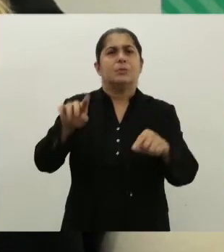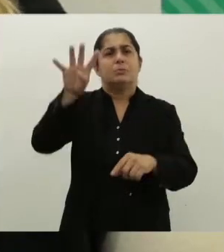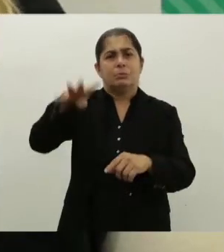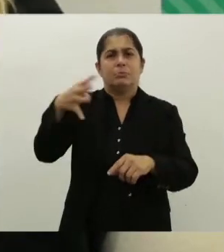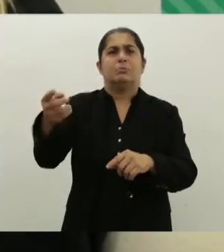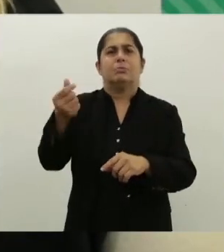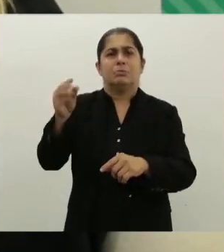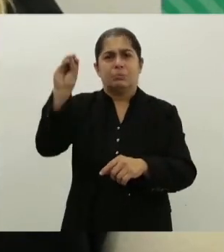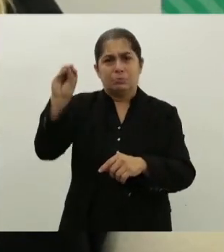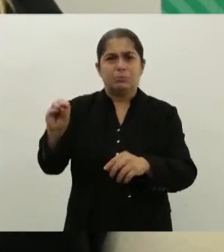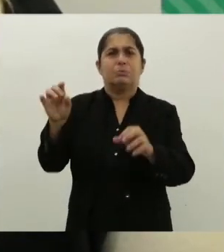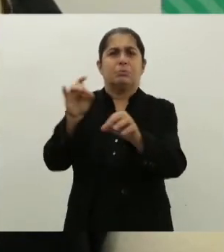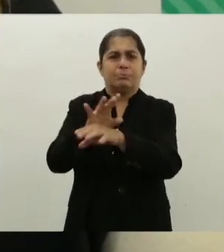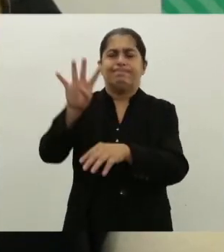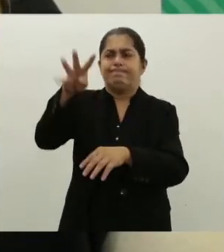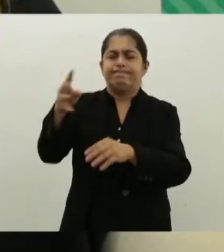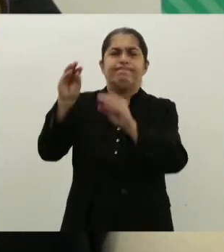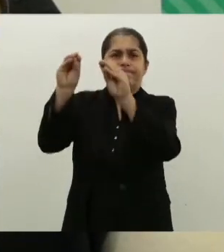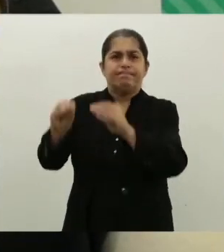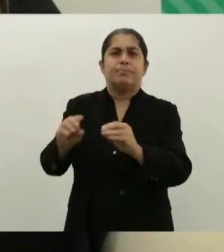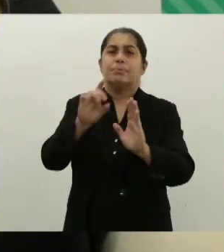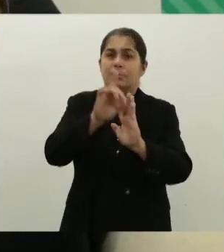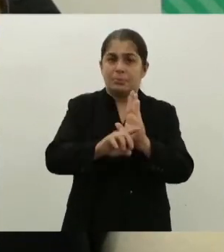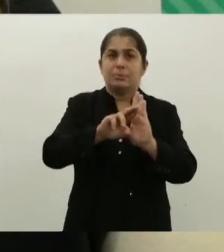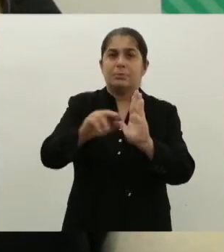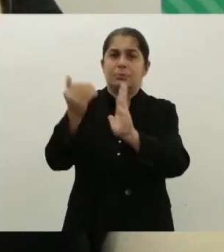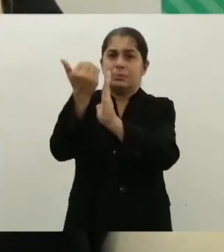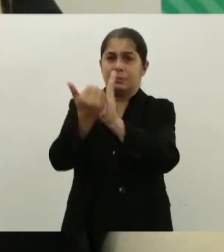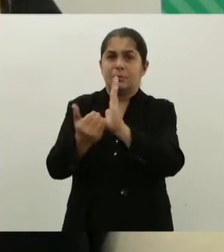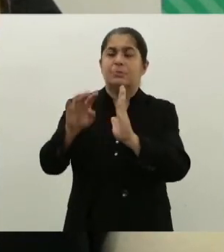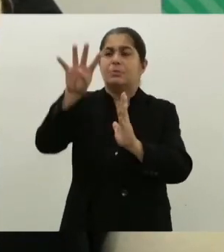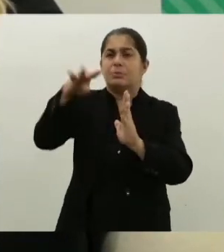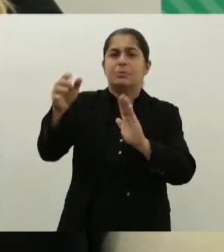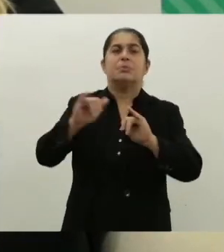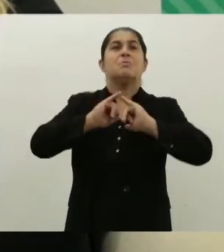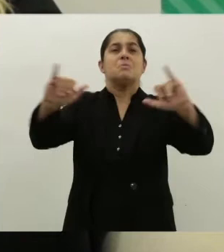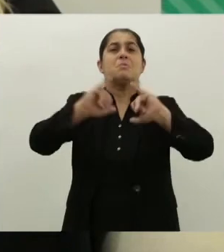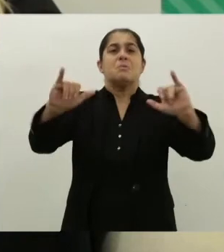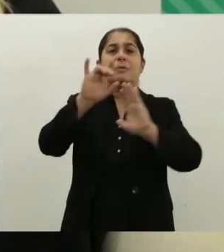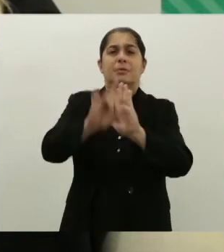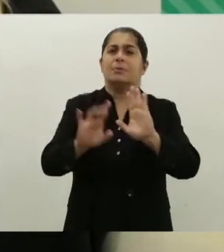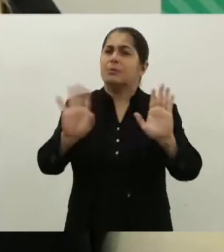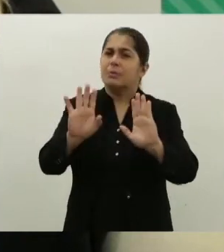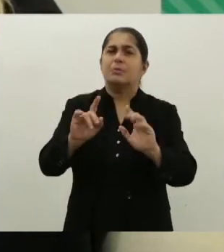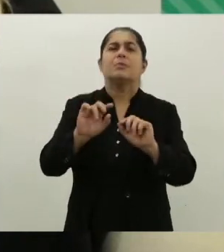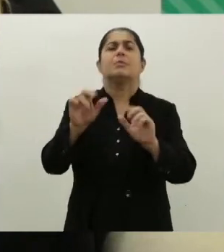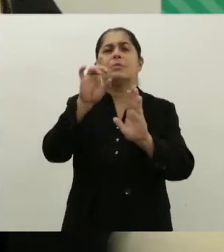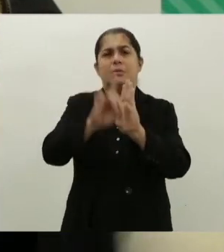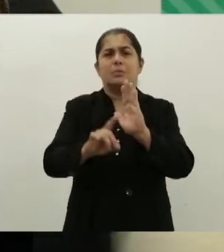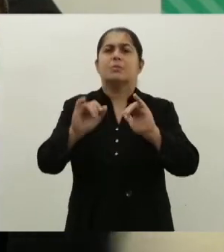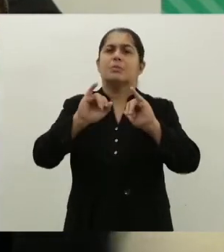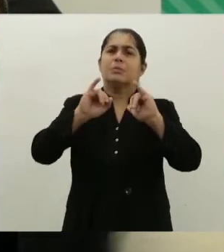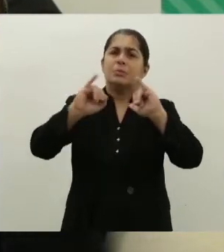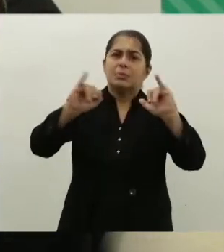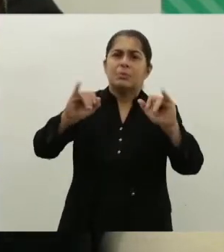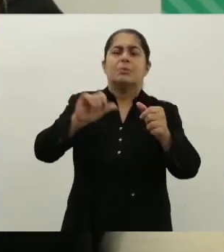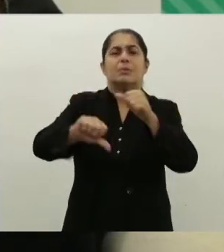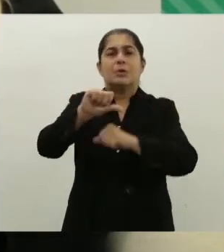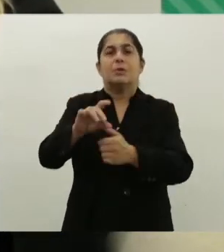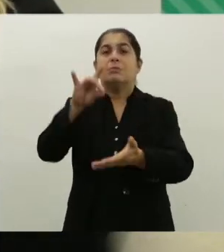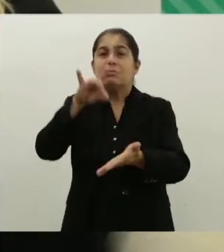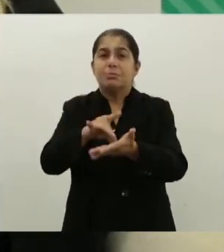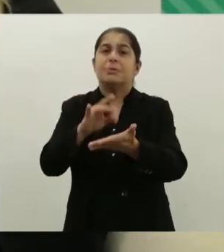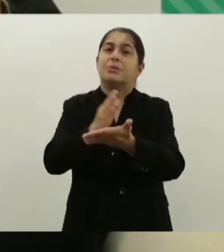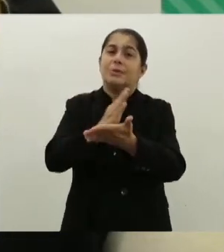que existe o orçamento. É preciso, para efetivar direitos, não apenas proclamar os direitos, porque existem direitos proclamados,